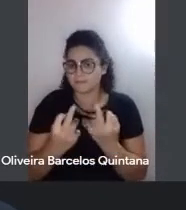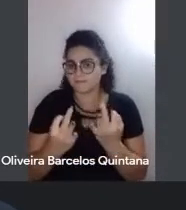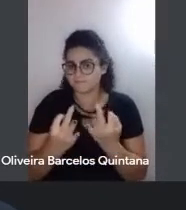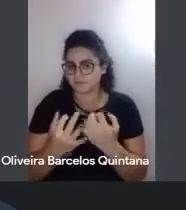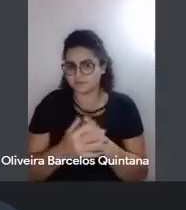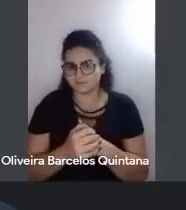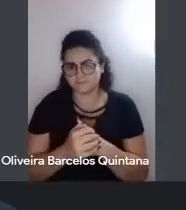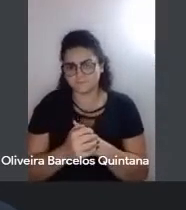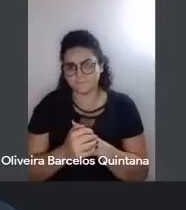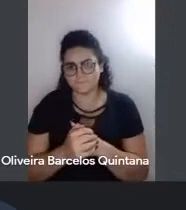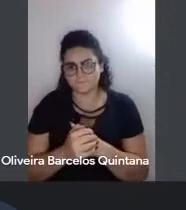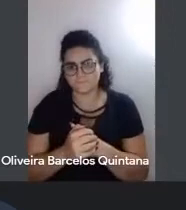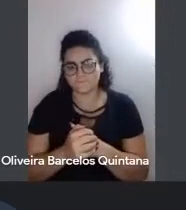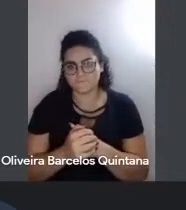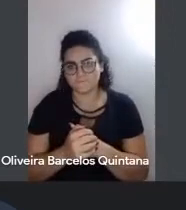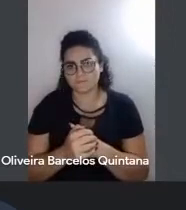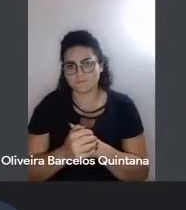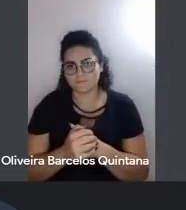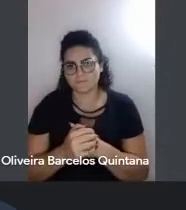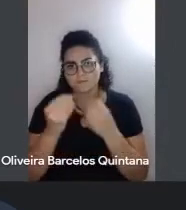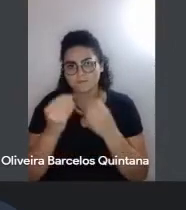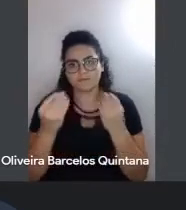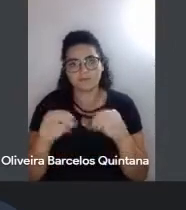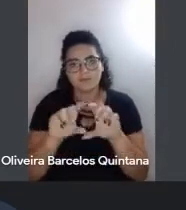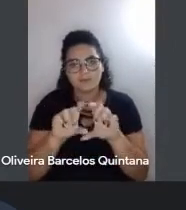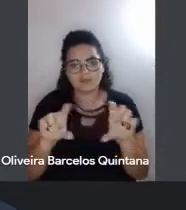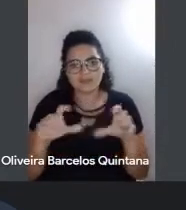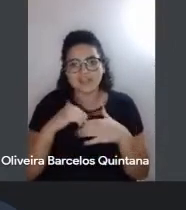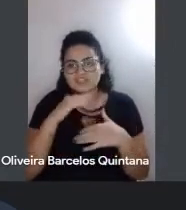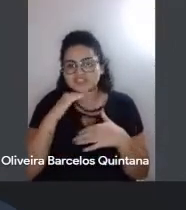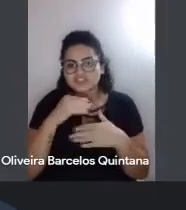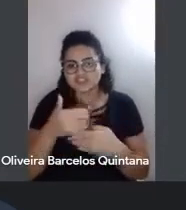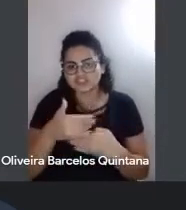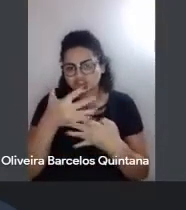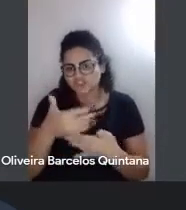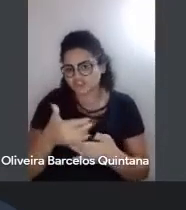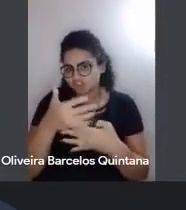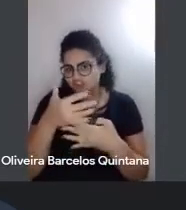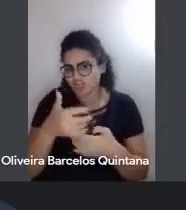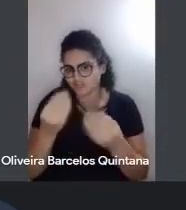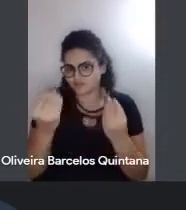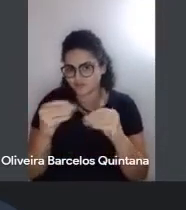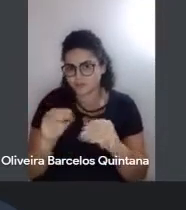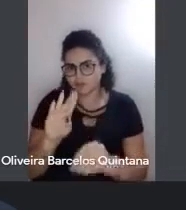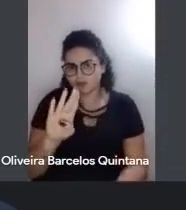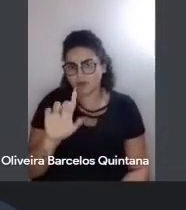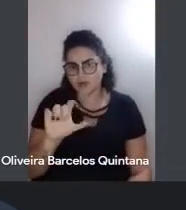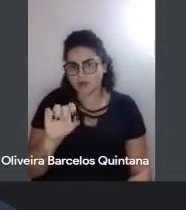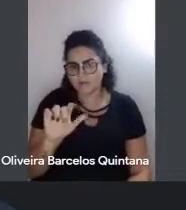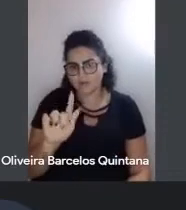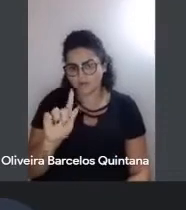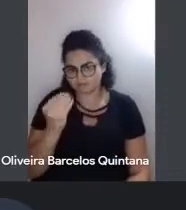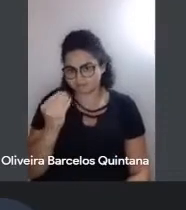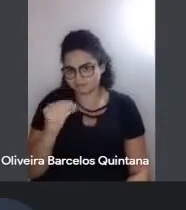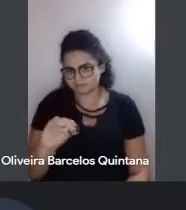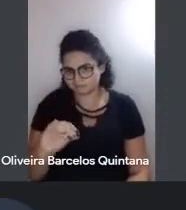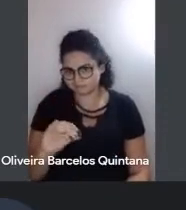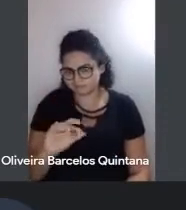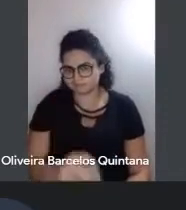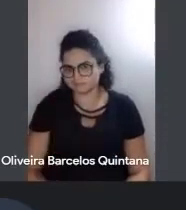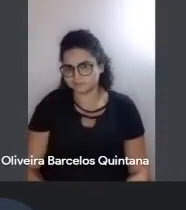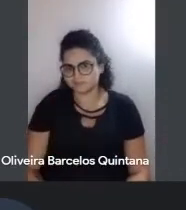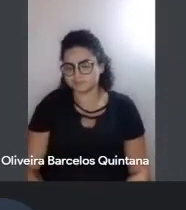Perfeito, Legenda. Vou colocar o blog aqui, não, no chat, gente? Para vocês. Vou colocar aqui daqui a pouco. Deixa o Noitão falar agora. Beijos. Só